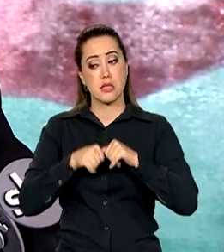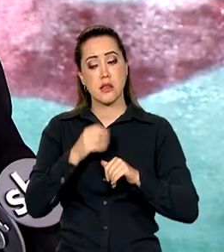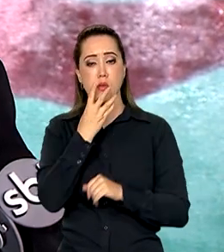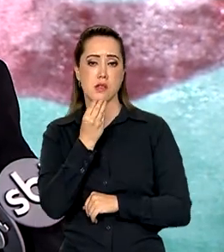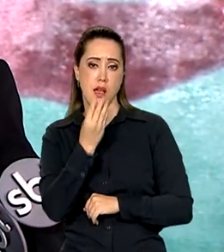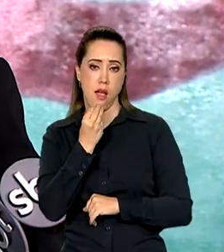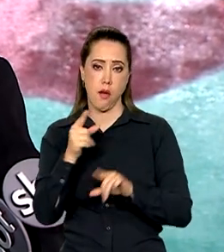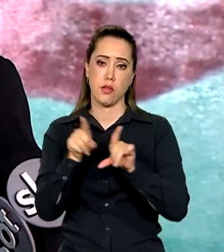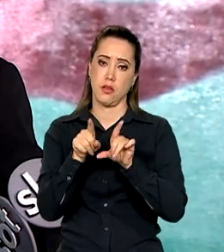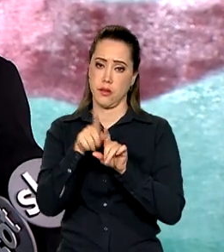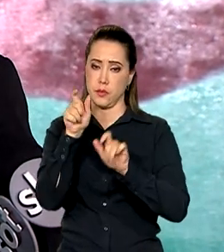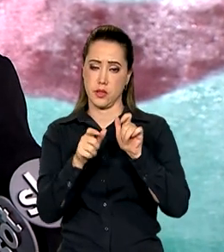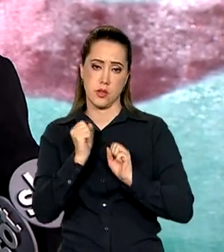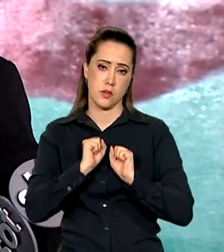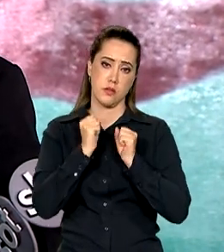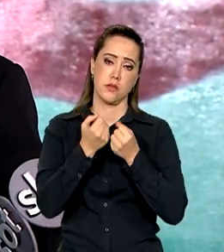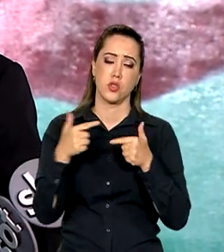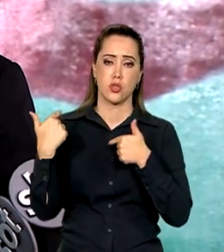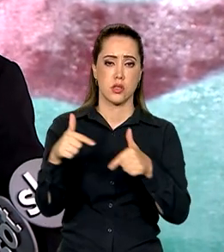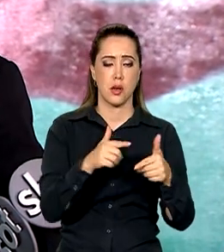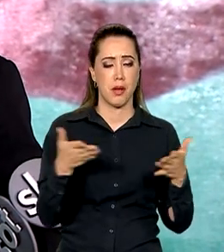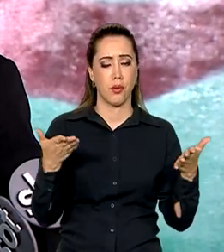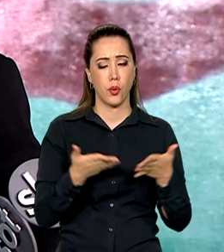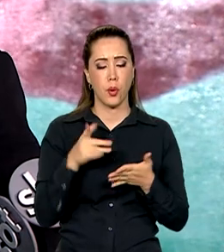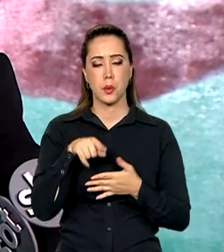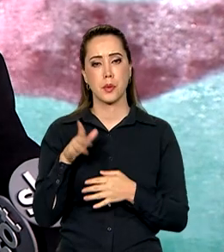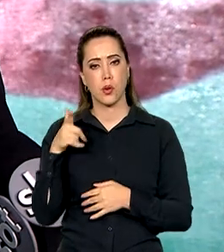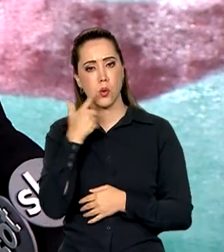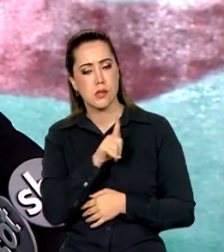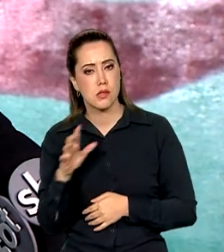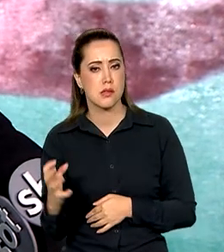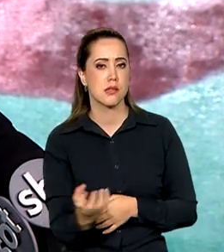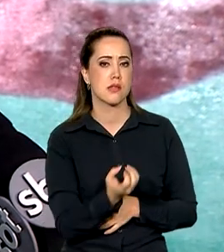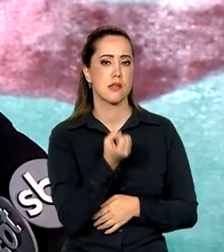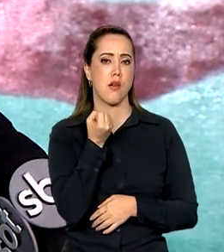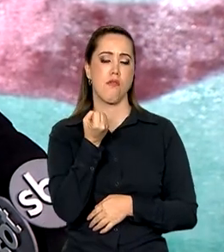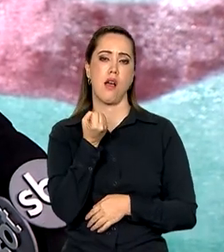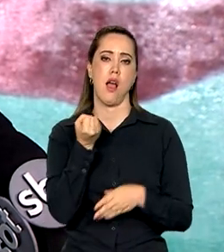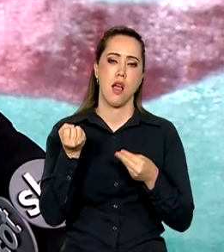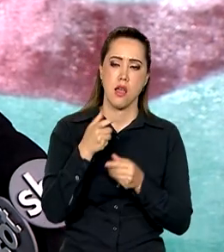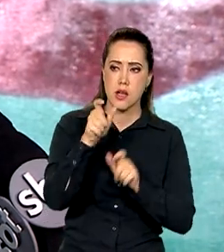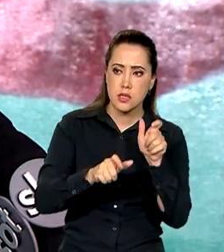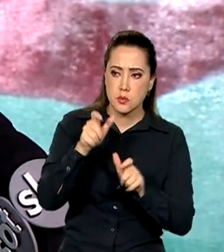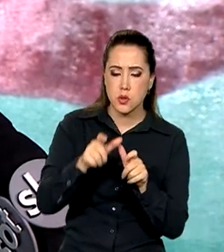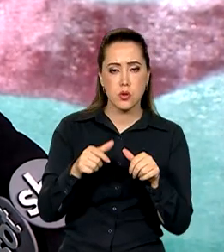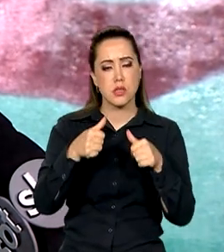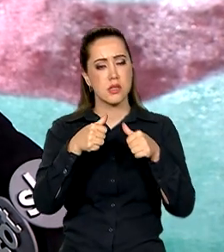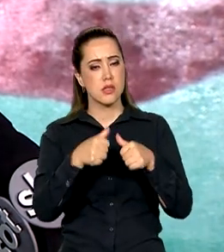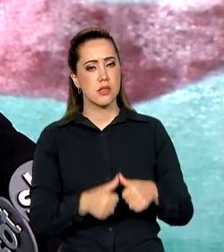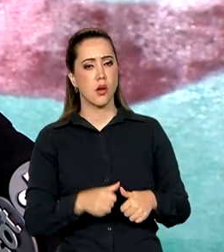como também todo esse esforço que está sendo feito para que a gente possa encontrar uma alternativa, uma solução